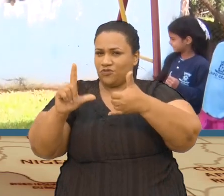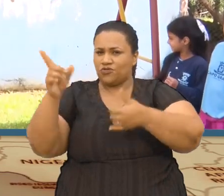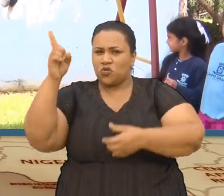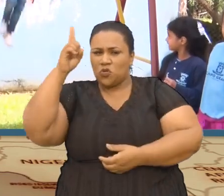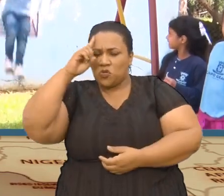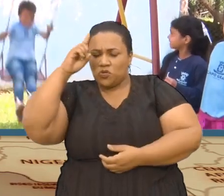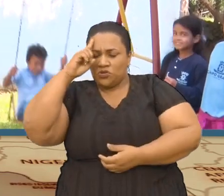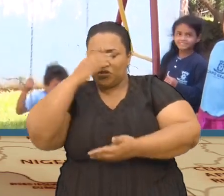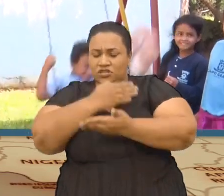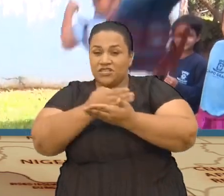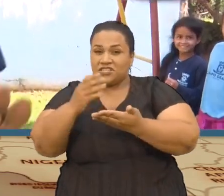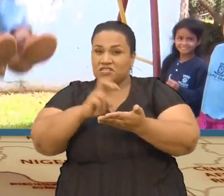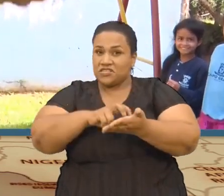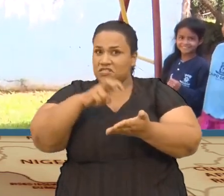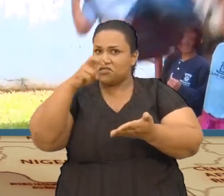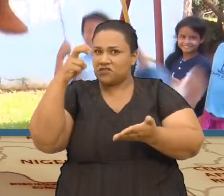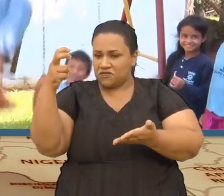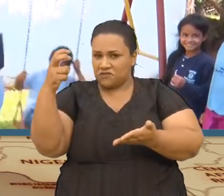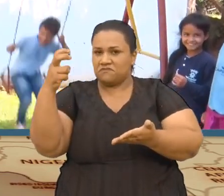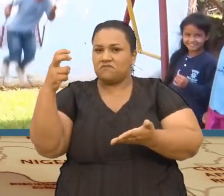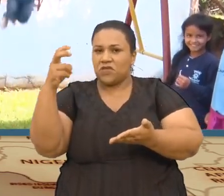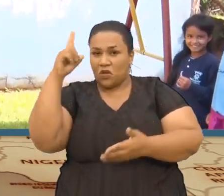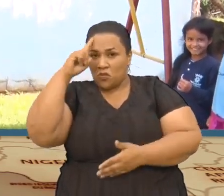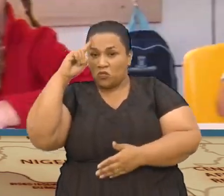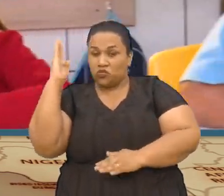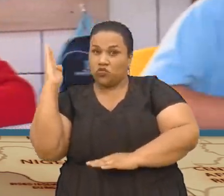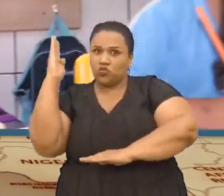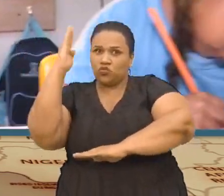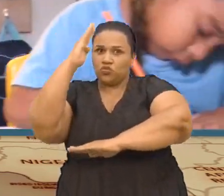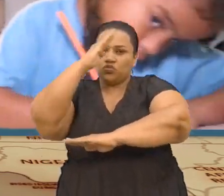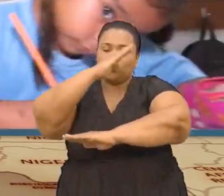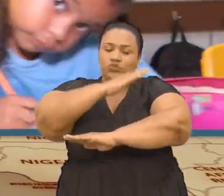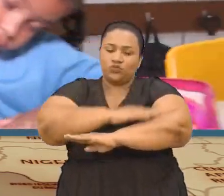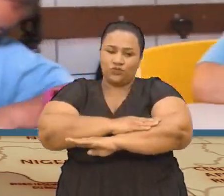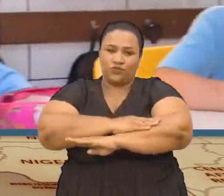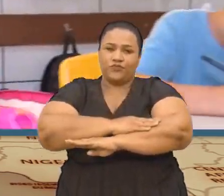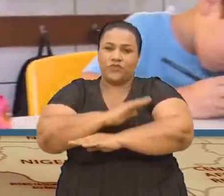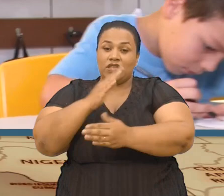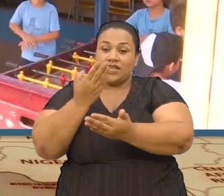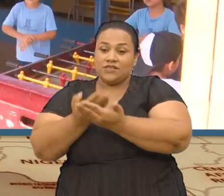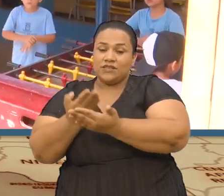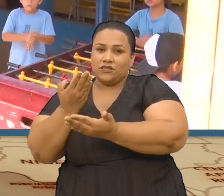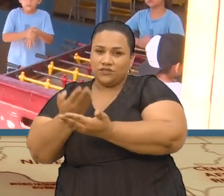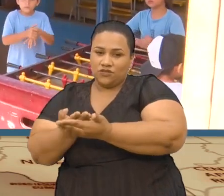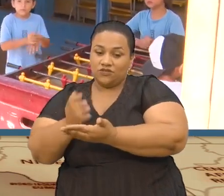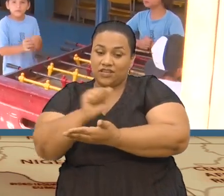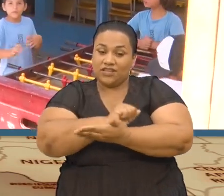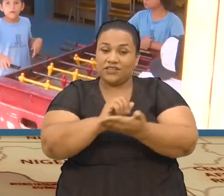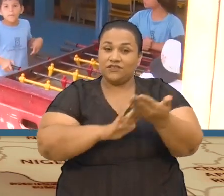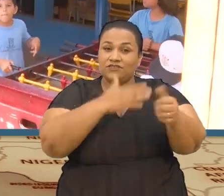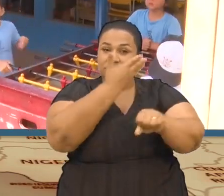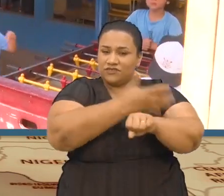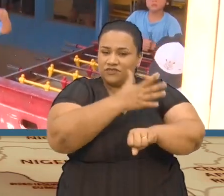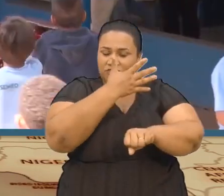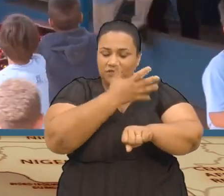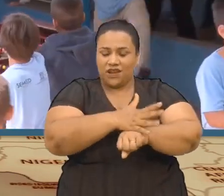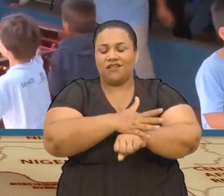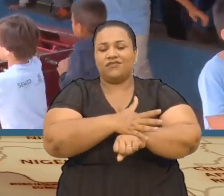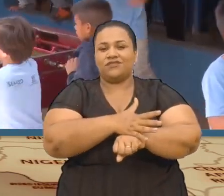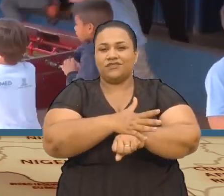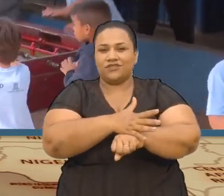Começa cedo E é de tempo Integral Da sala de aula As atividades No pátio